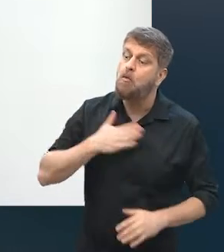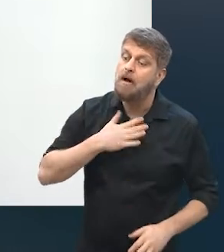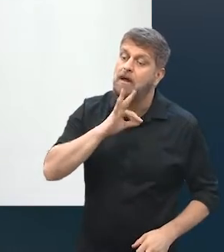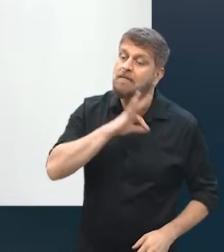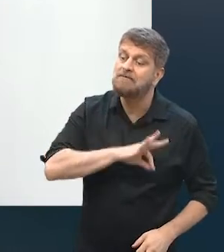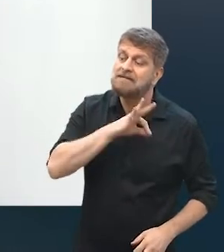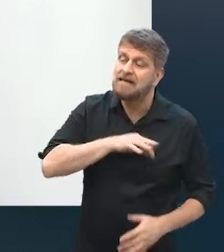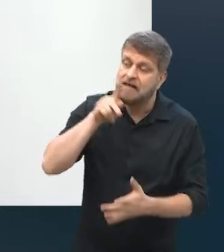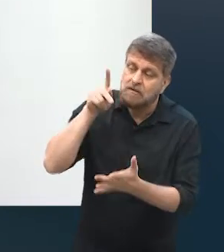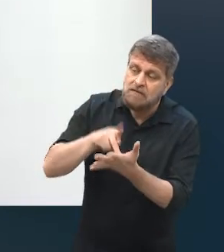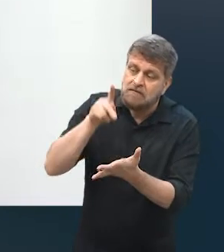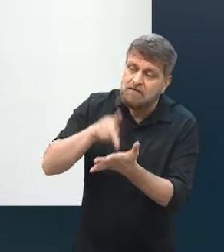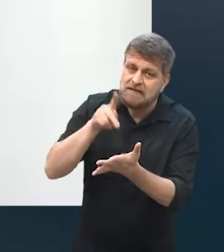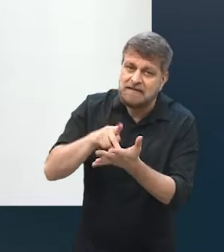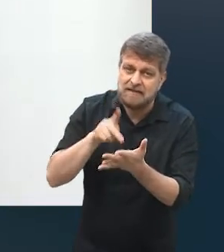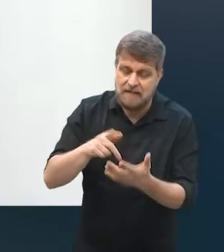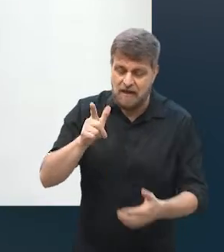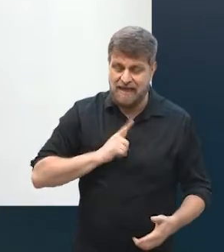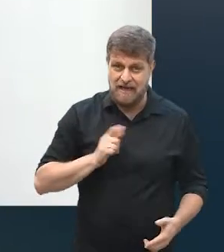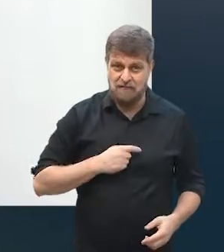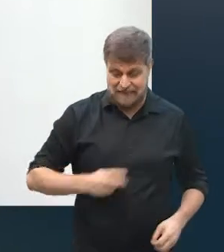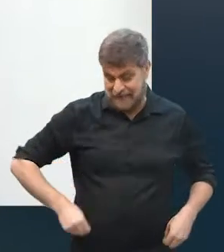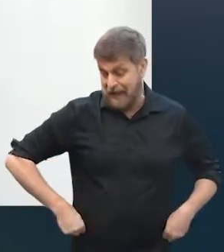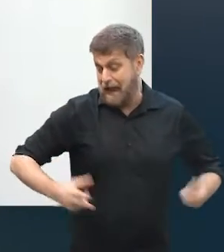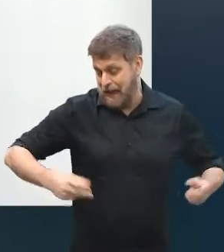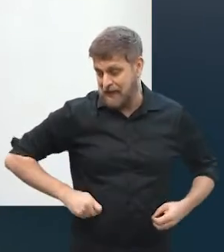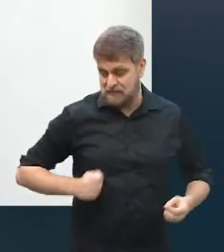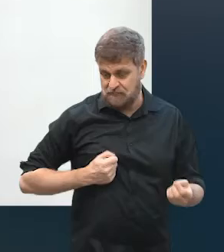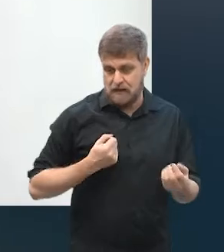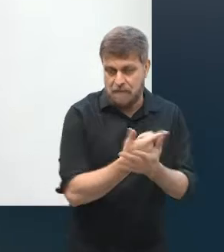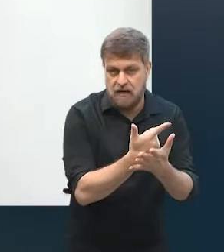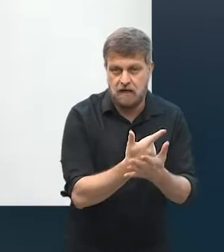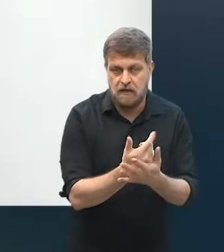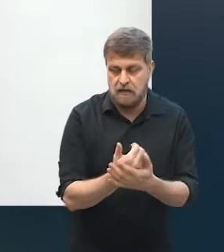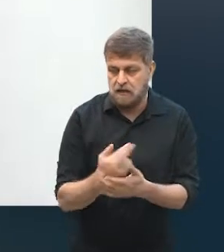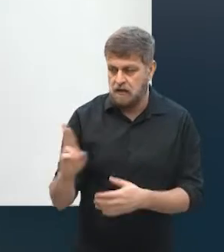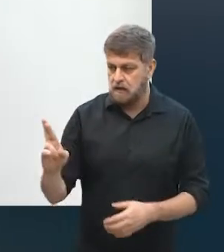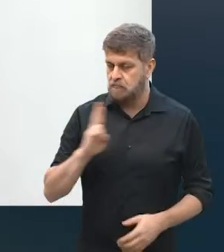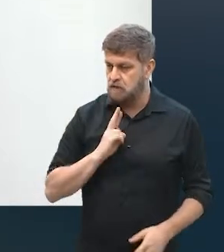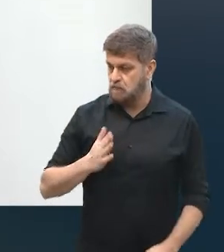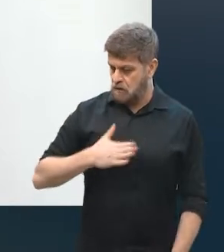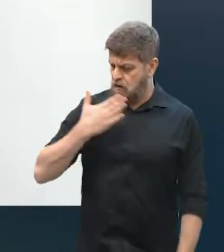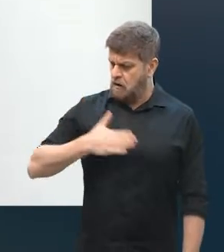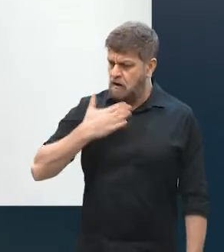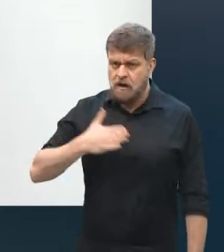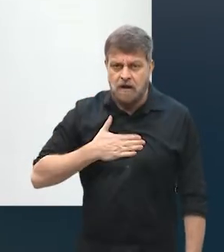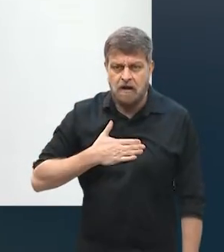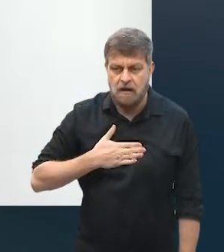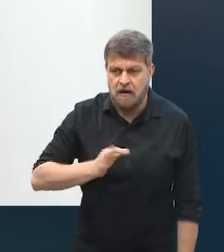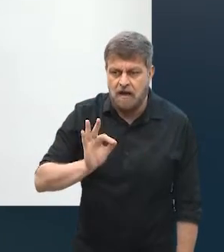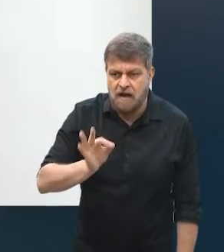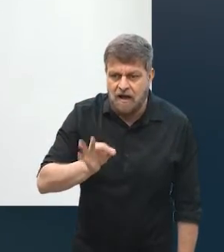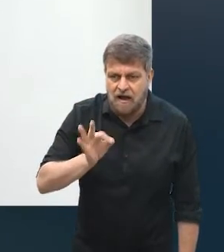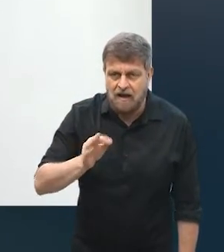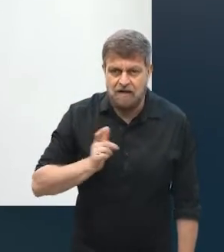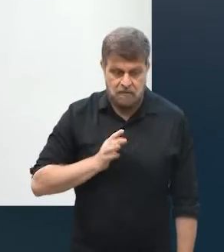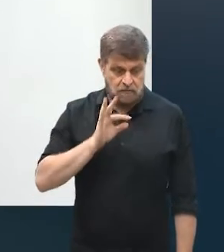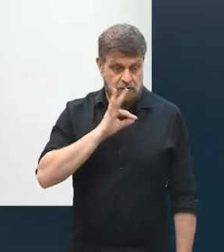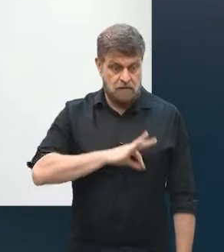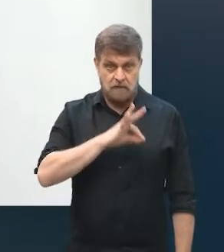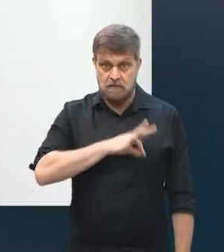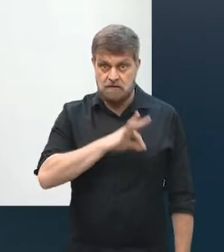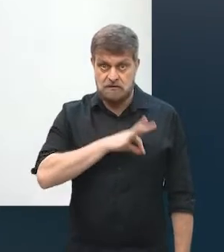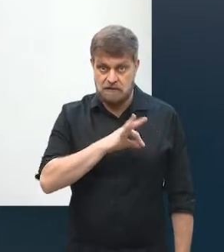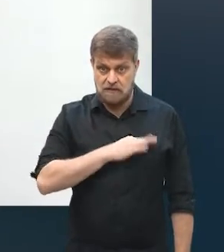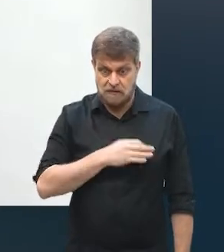verdadeiro aqui, que eu vou assumir todas as minhas despesas agora? Ele falou X. Eu assustei, falei, meu Deus, né? Como o dinheiro não entrava